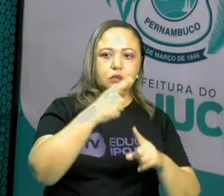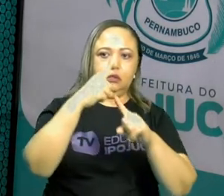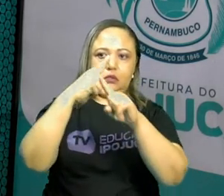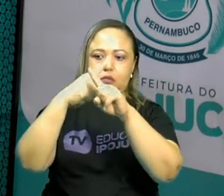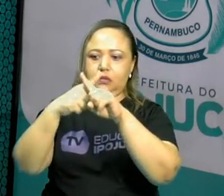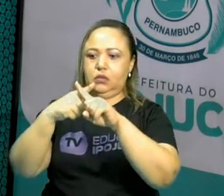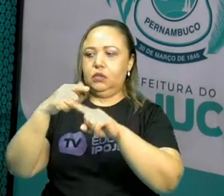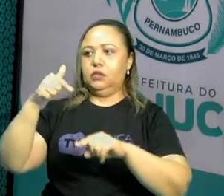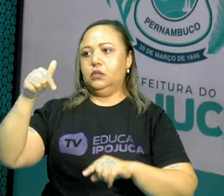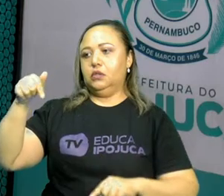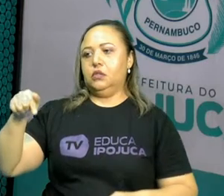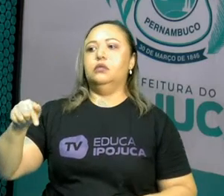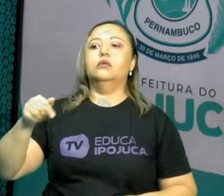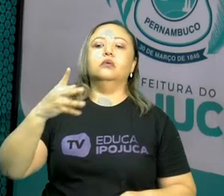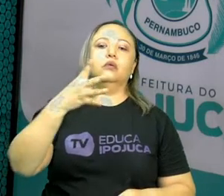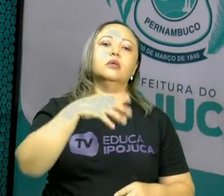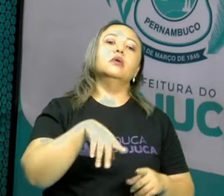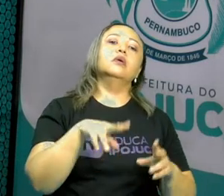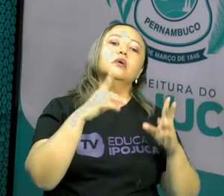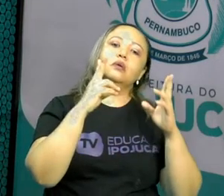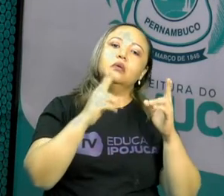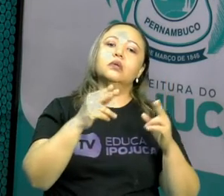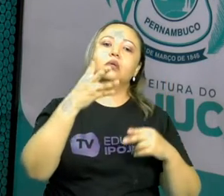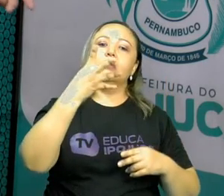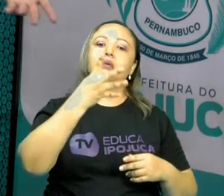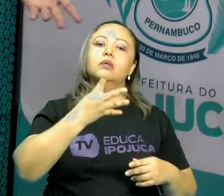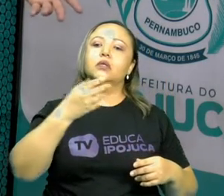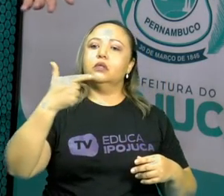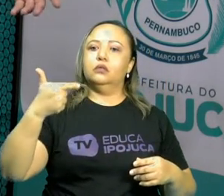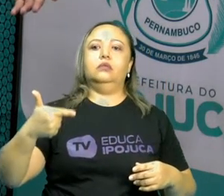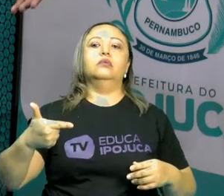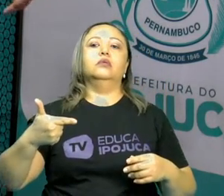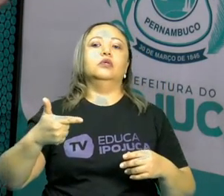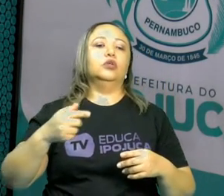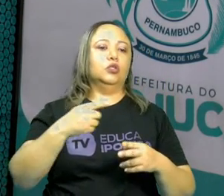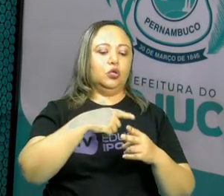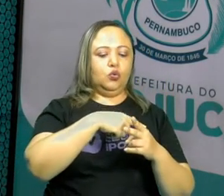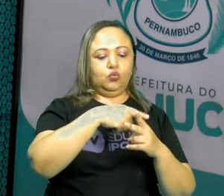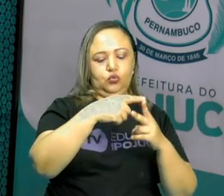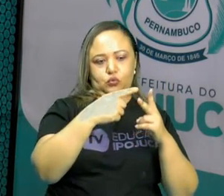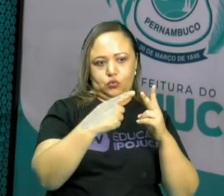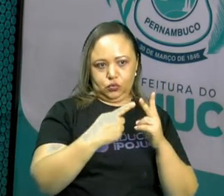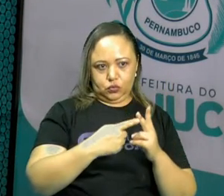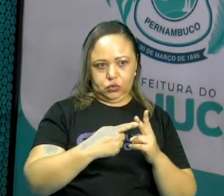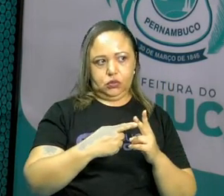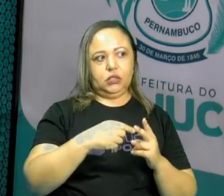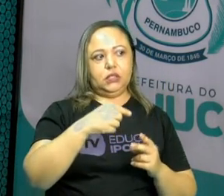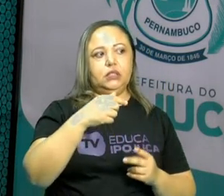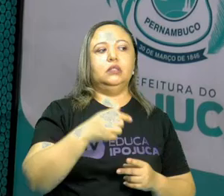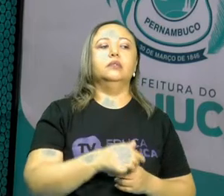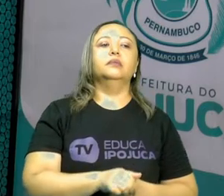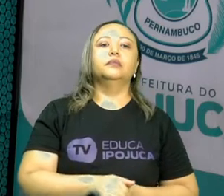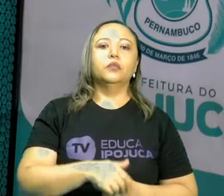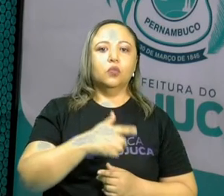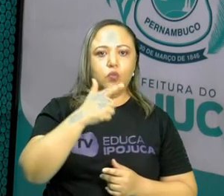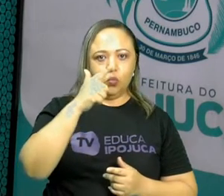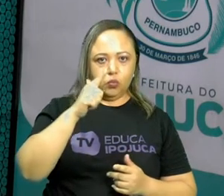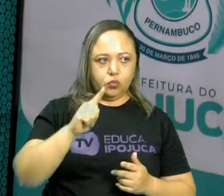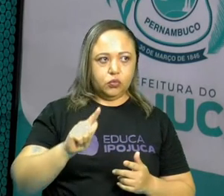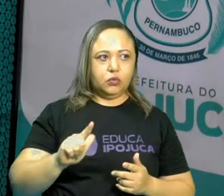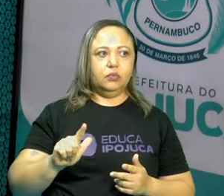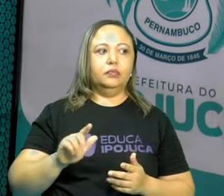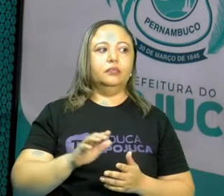Então, 6, 7 e 21 são divisores do 42. Próximo número.